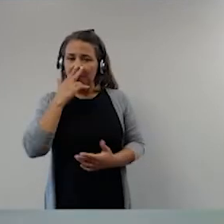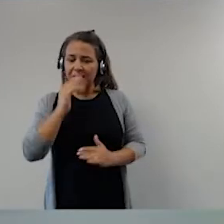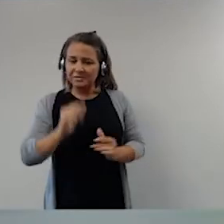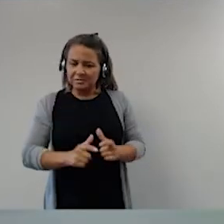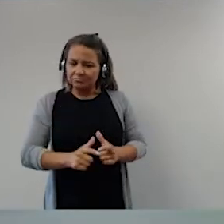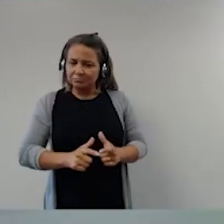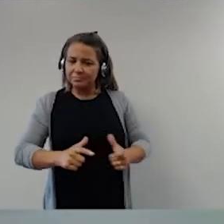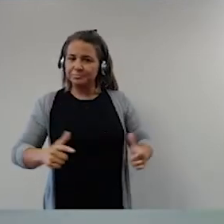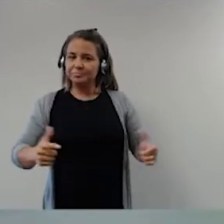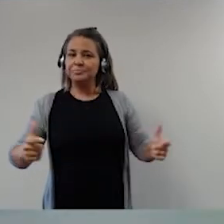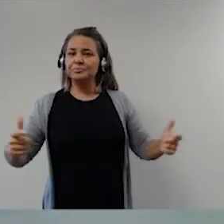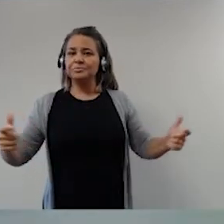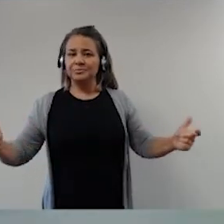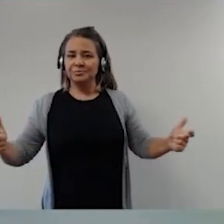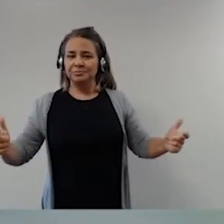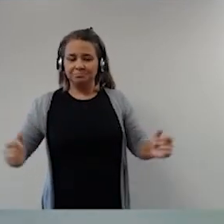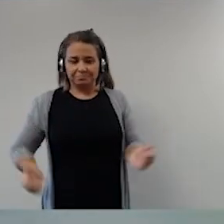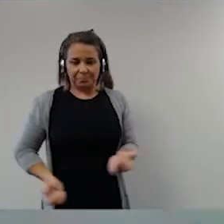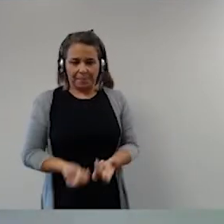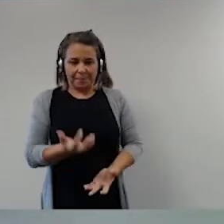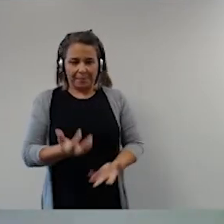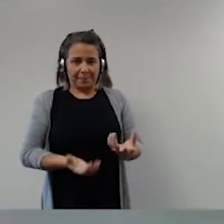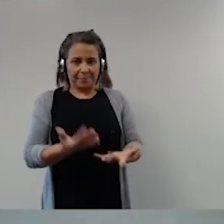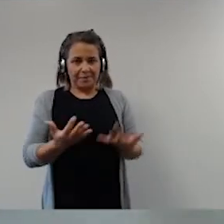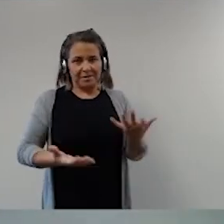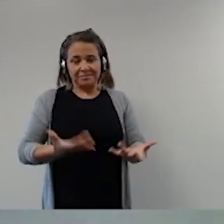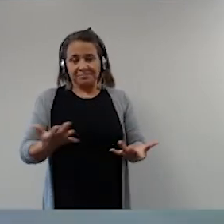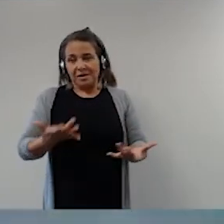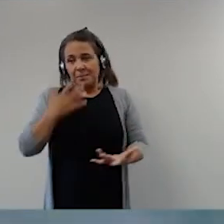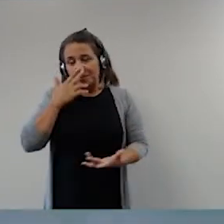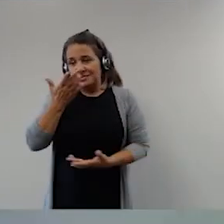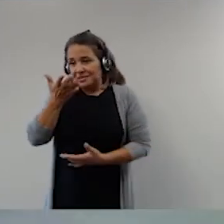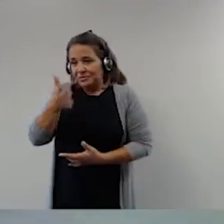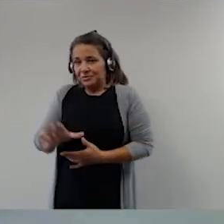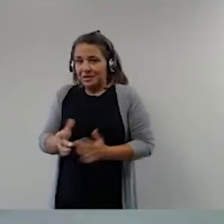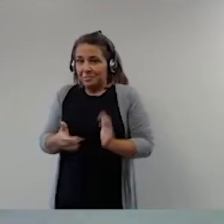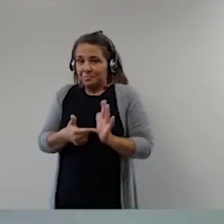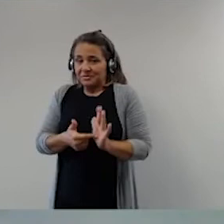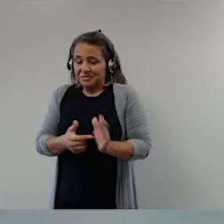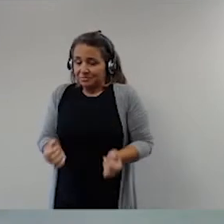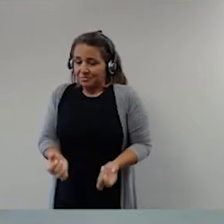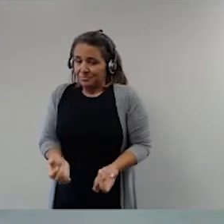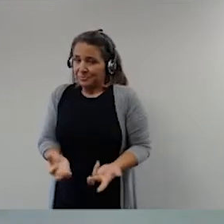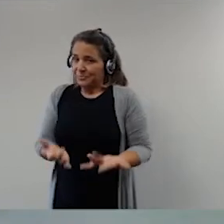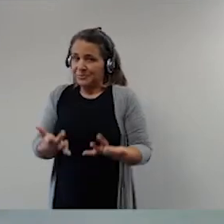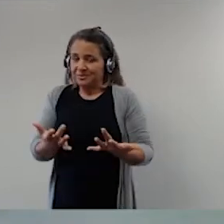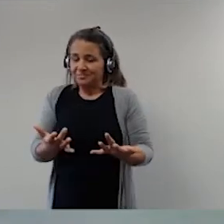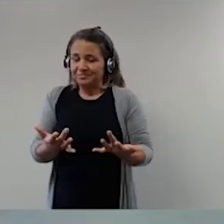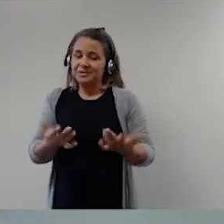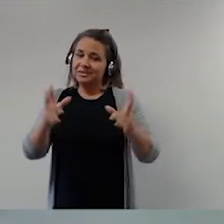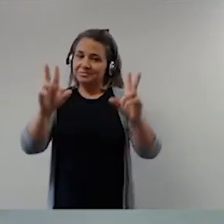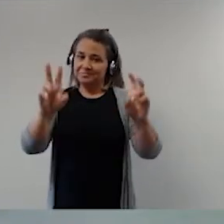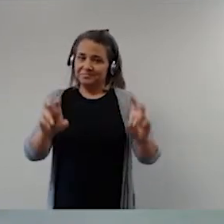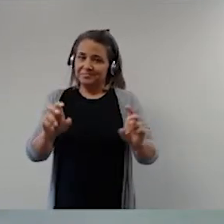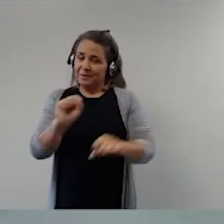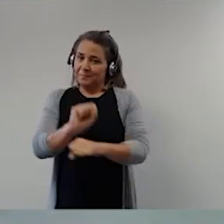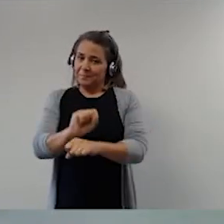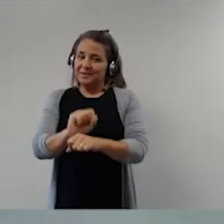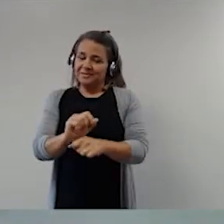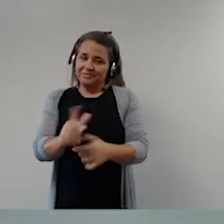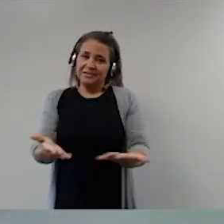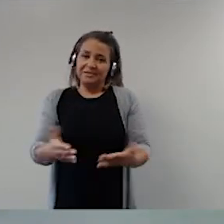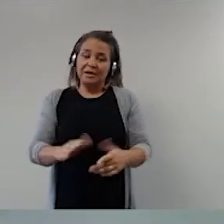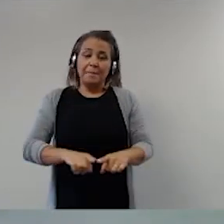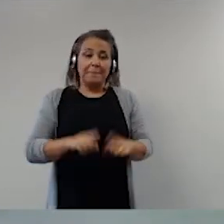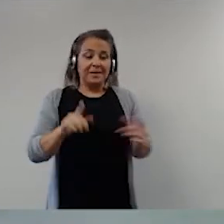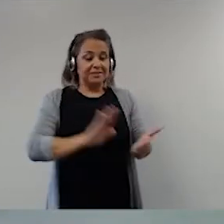um fogo ali que talvez ele não quisesse colocar aquela chama toda ali no assunto. Mas o que acontece? As